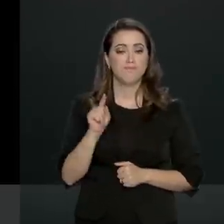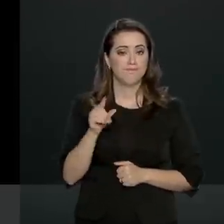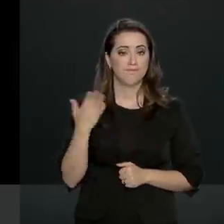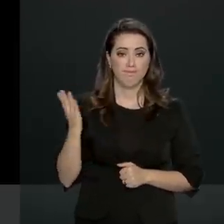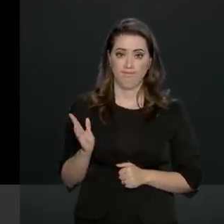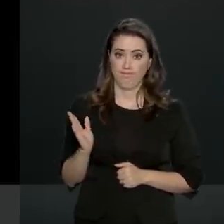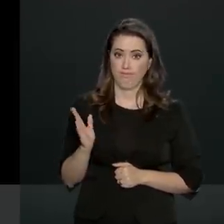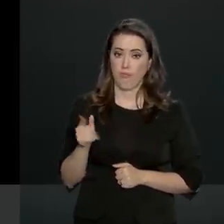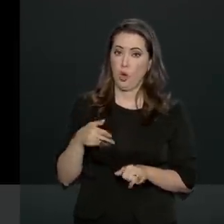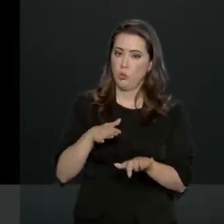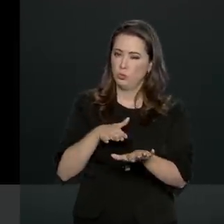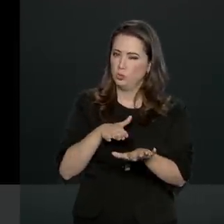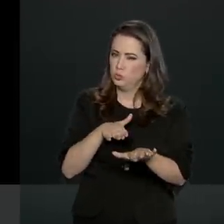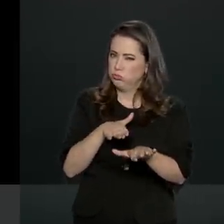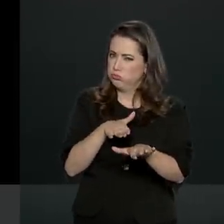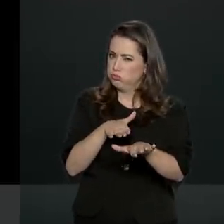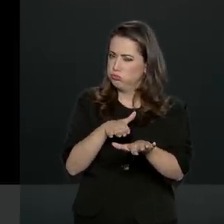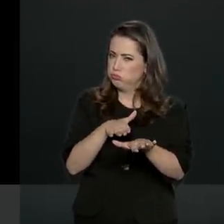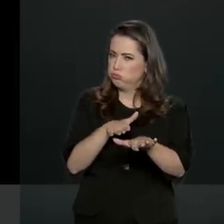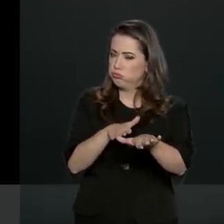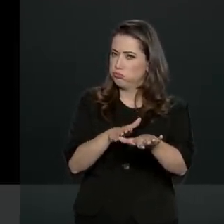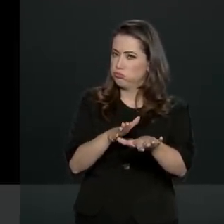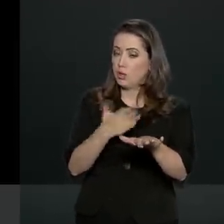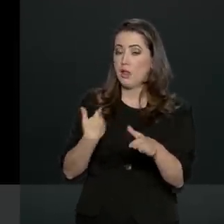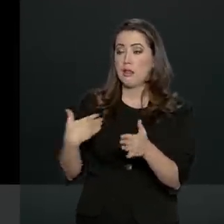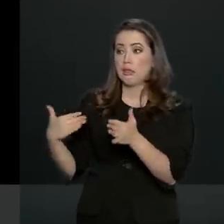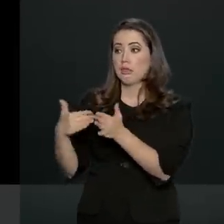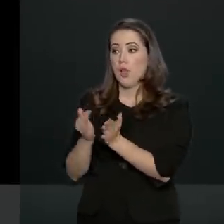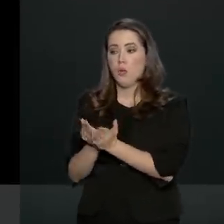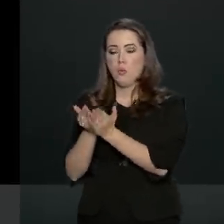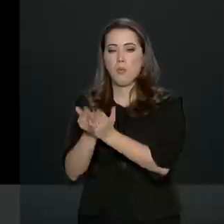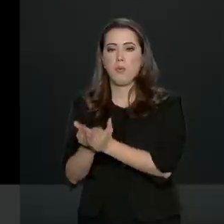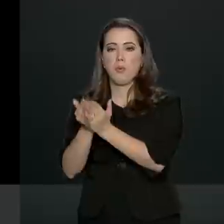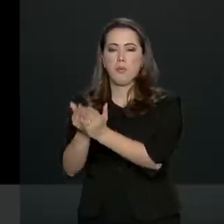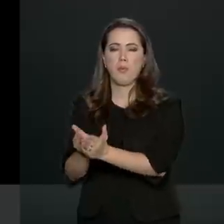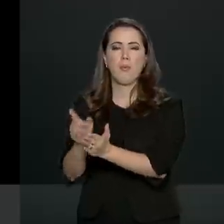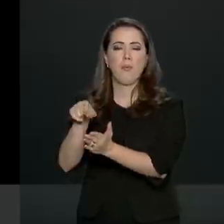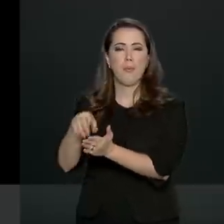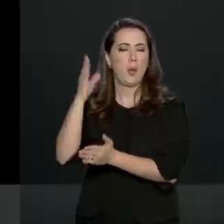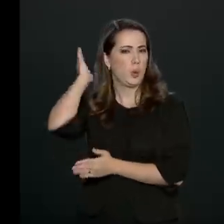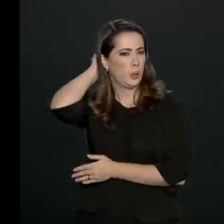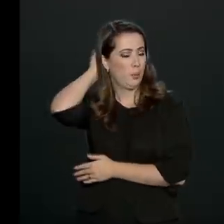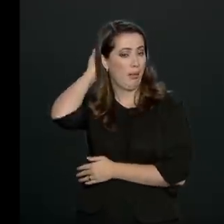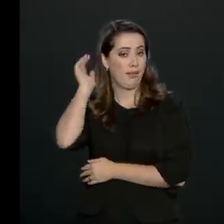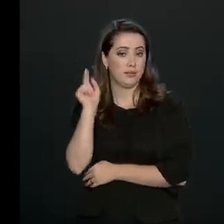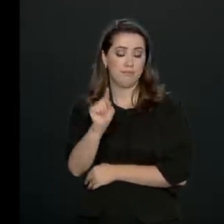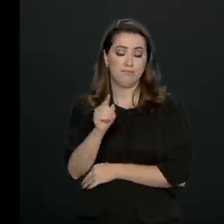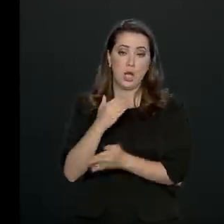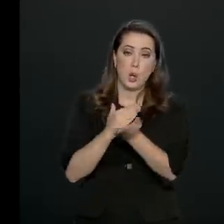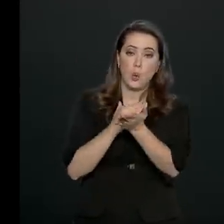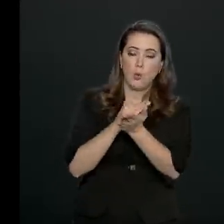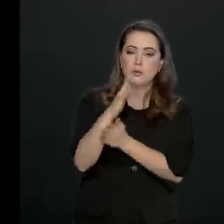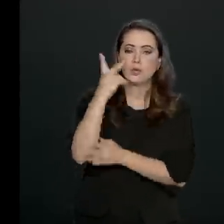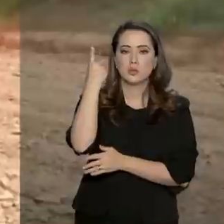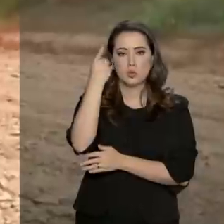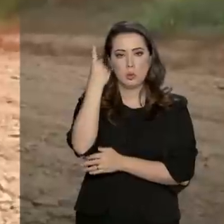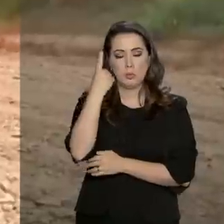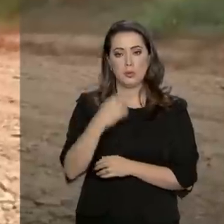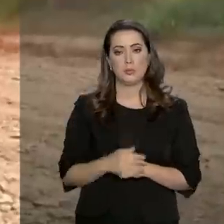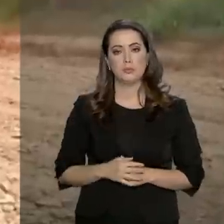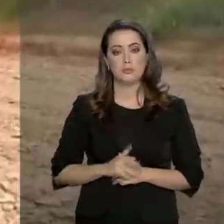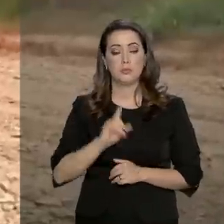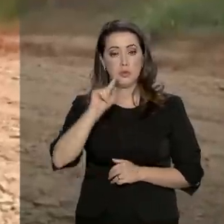tráfego na rodovia BR-163, que leva até os portos de Miritituba, no Pará, começou a ser normalizado.